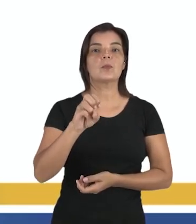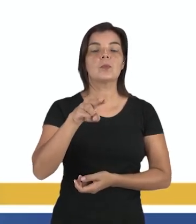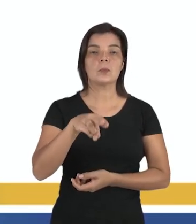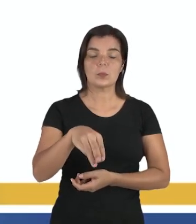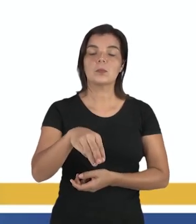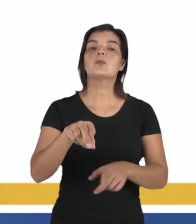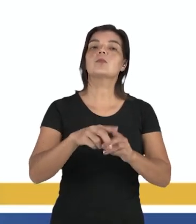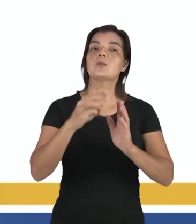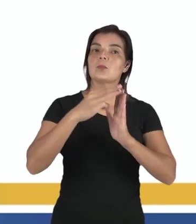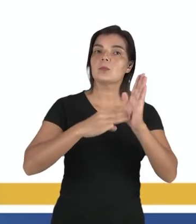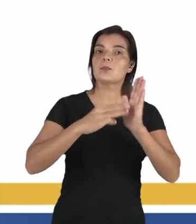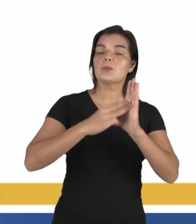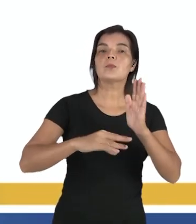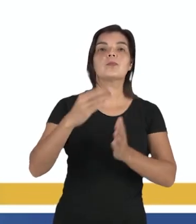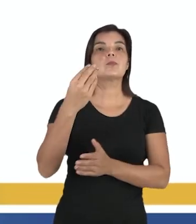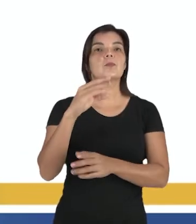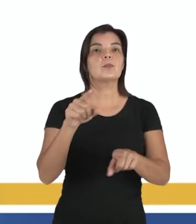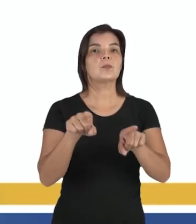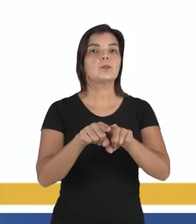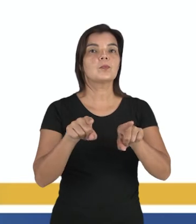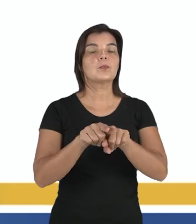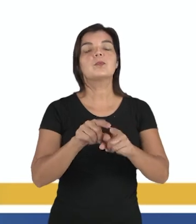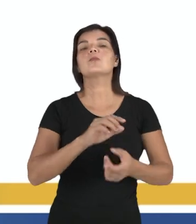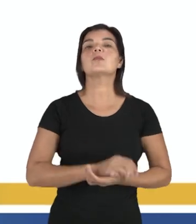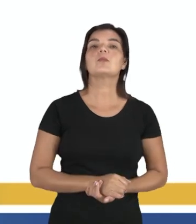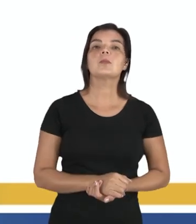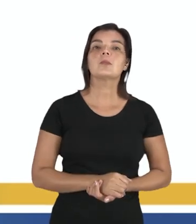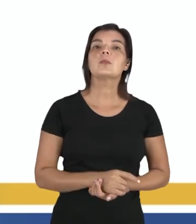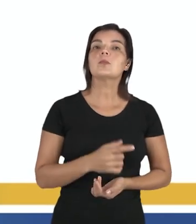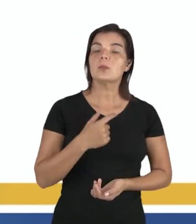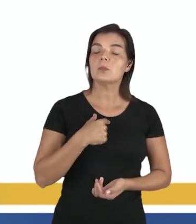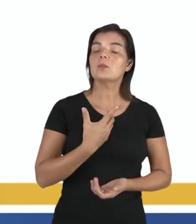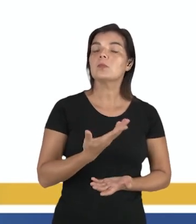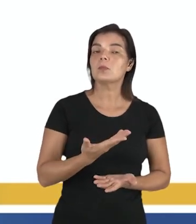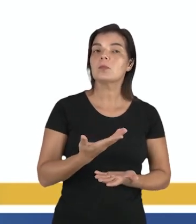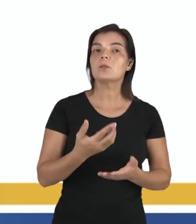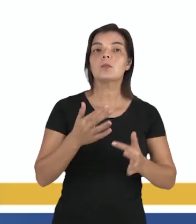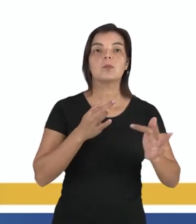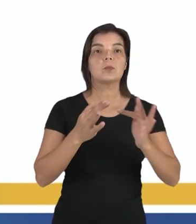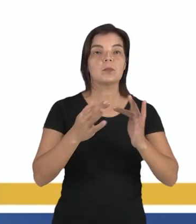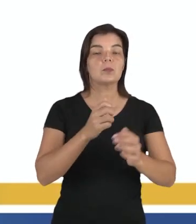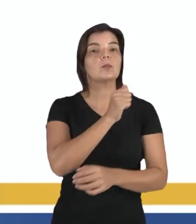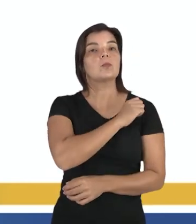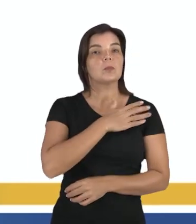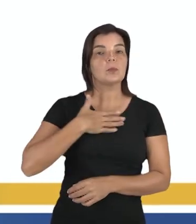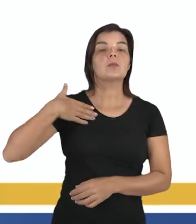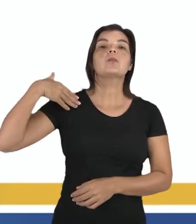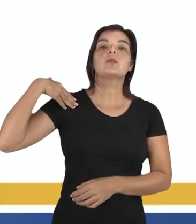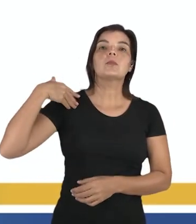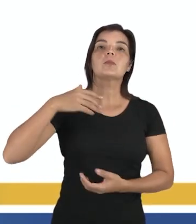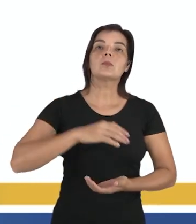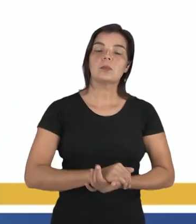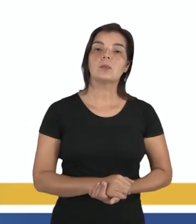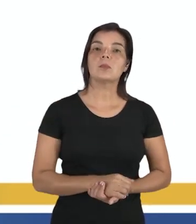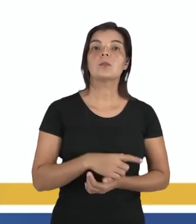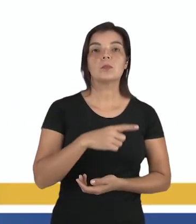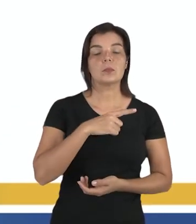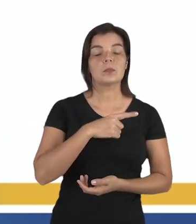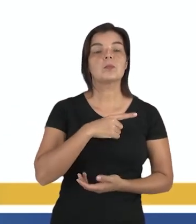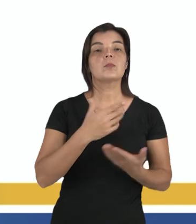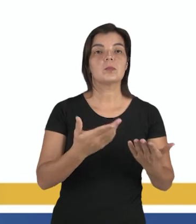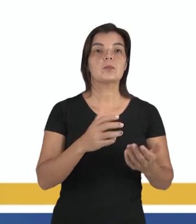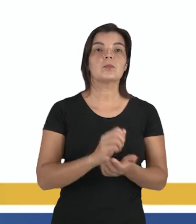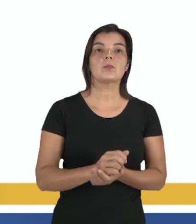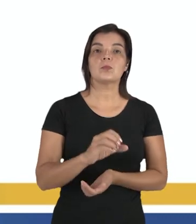ciência, do método científico, científico, então é uma reação à física aristotélica, que Aristóteles tem uma obra